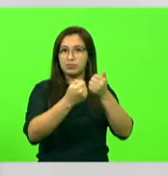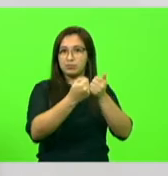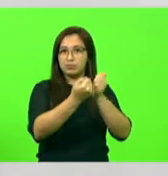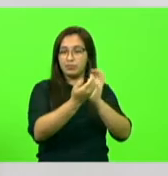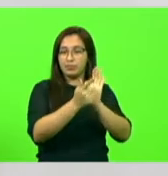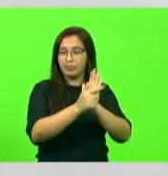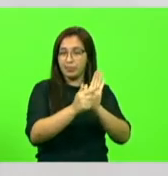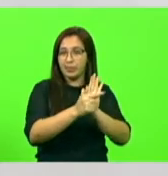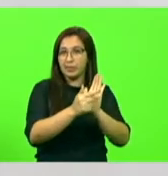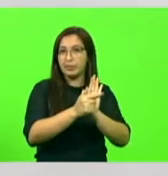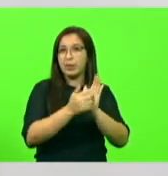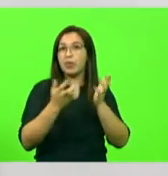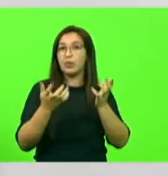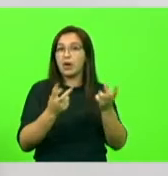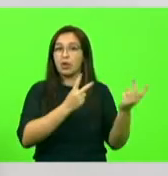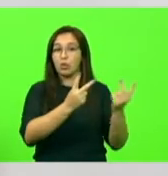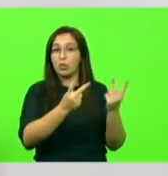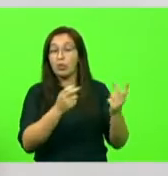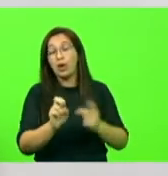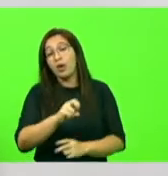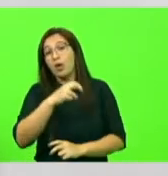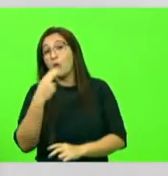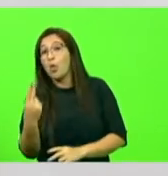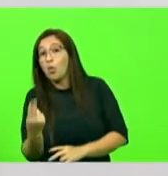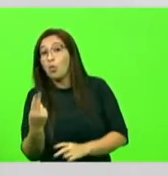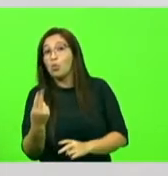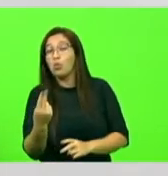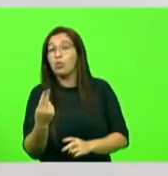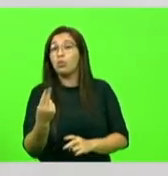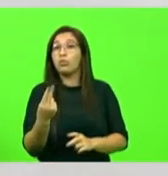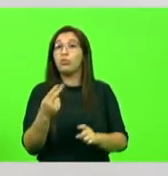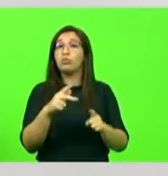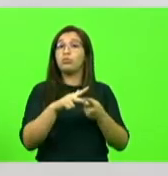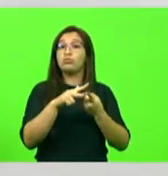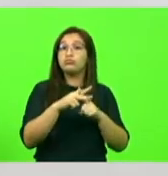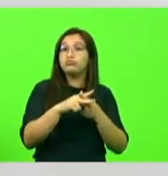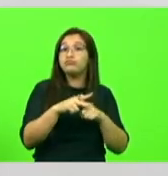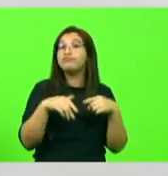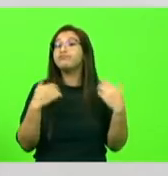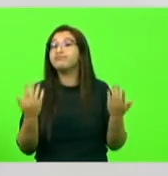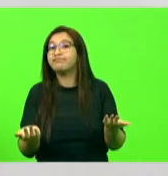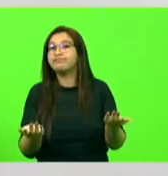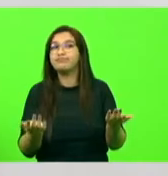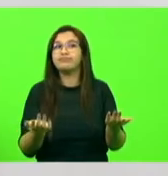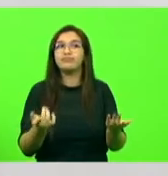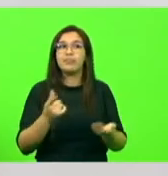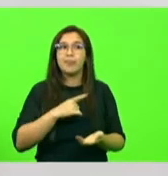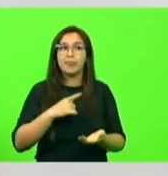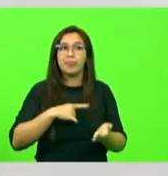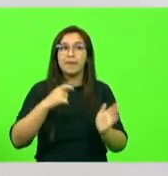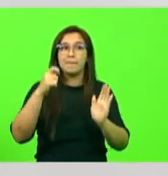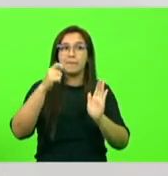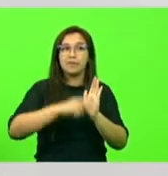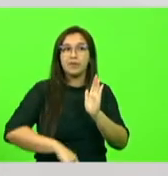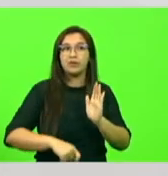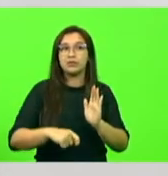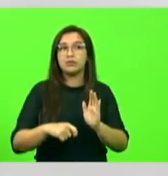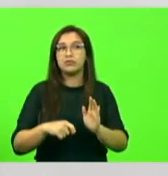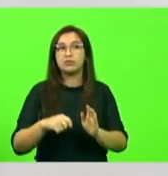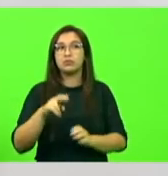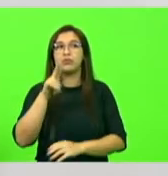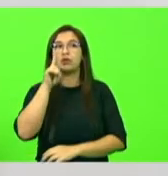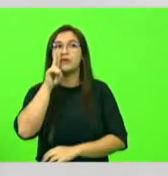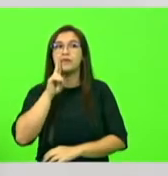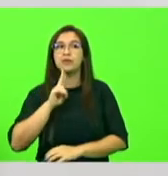revitalização. Existe um abaixo-assinado lá de todos os empresários, da margem da rodovia do Silveira, uma